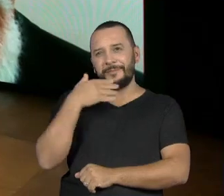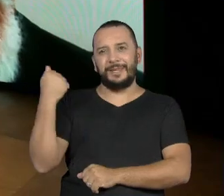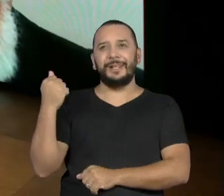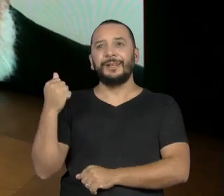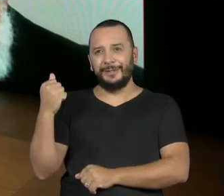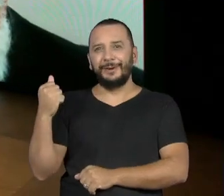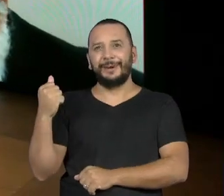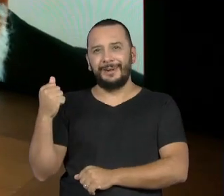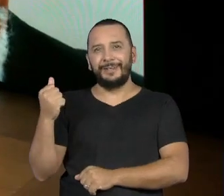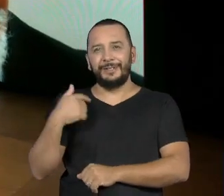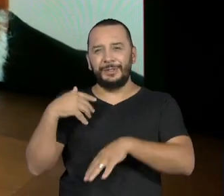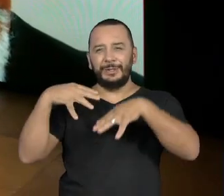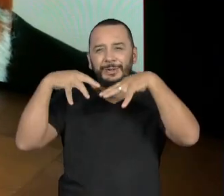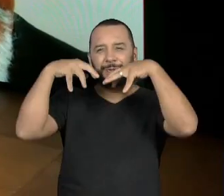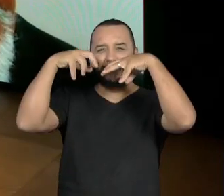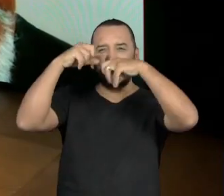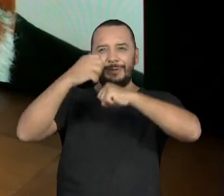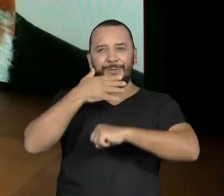Trancado no escuro.